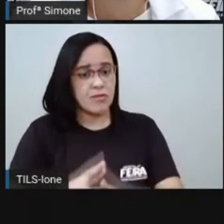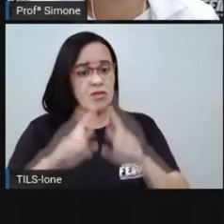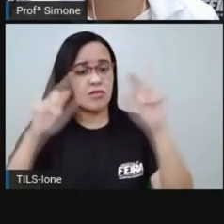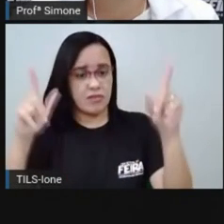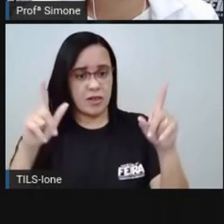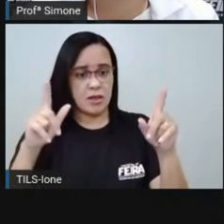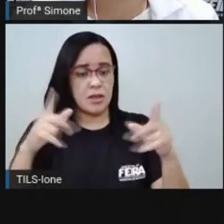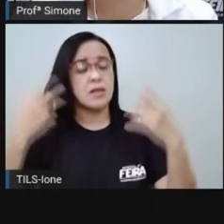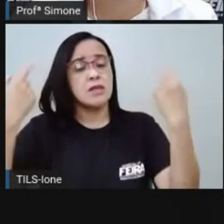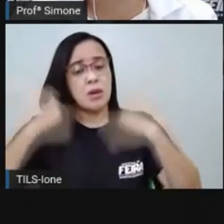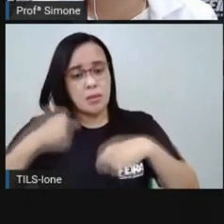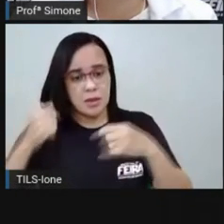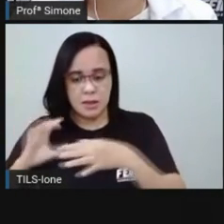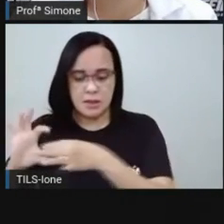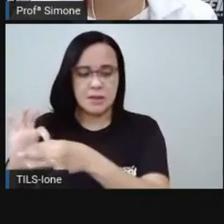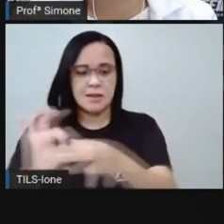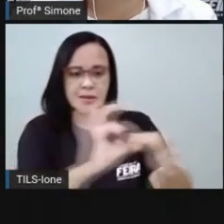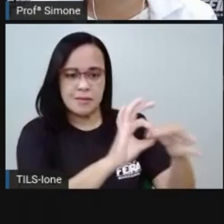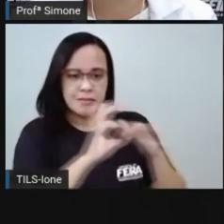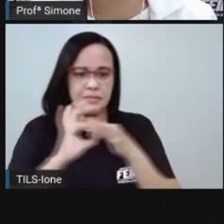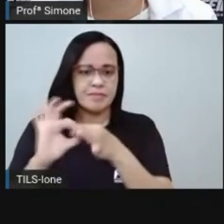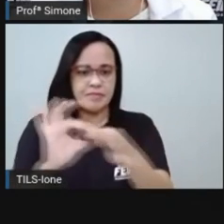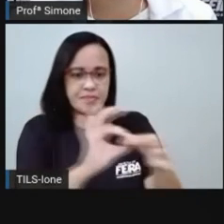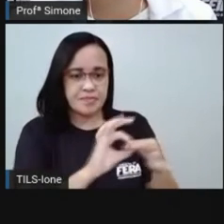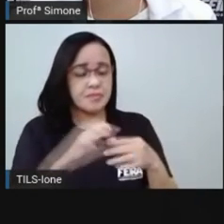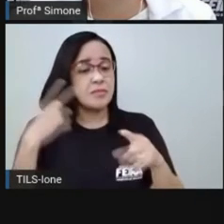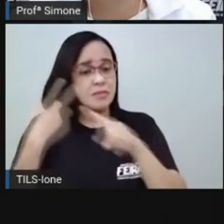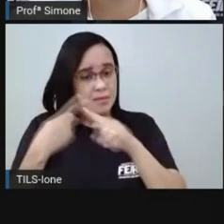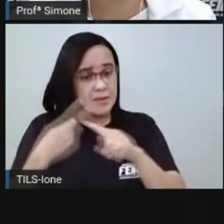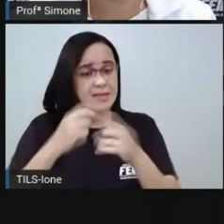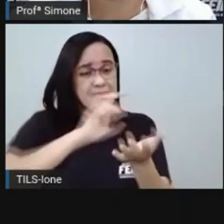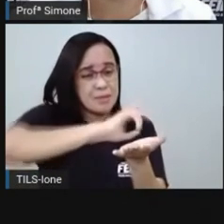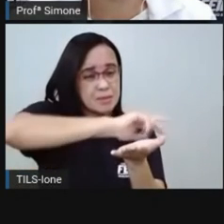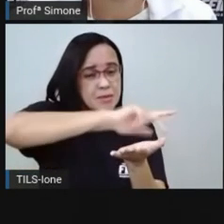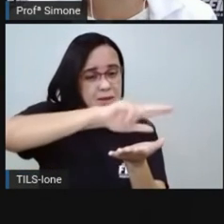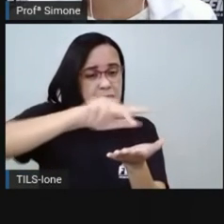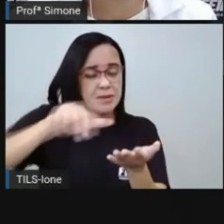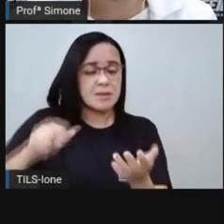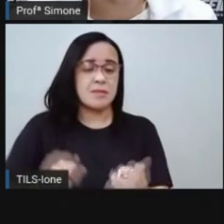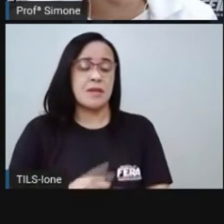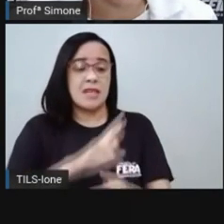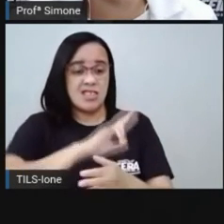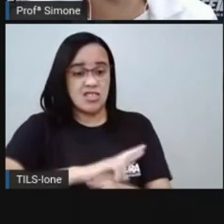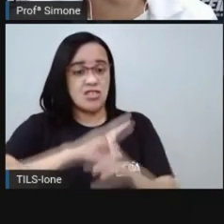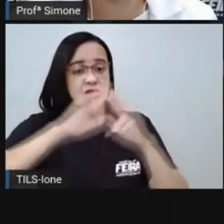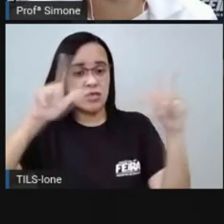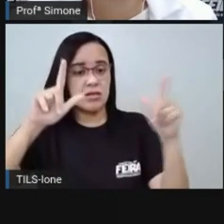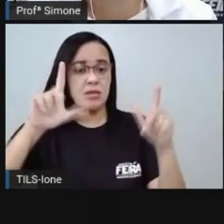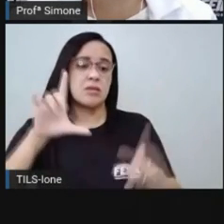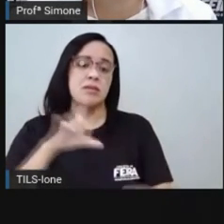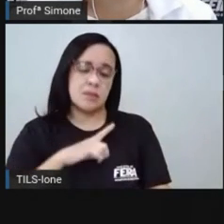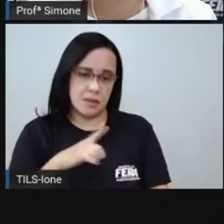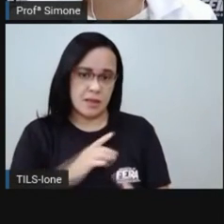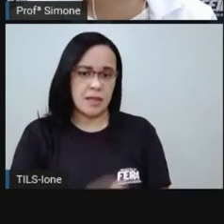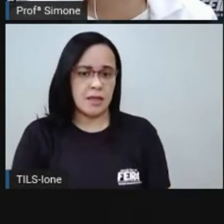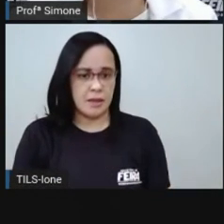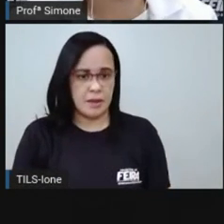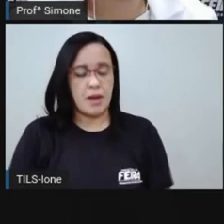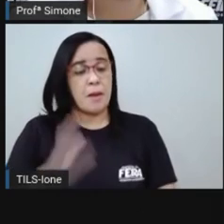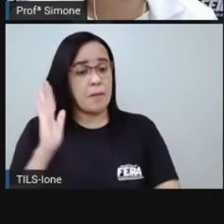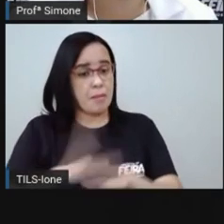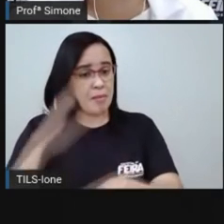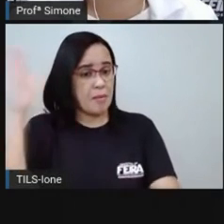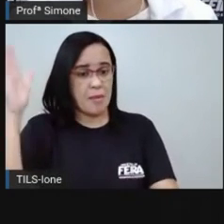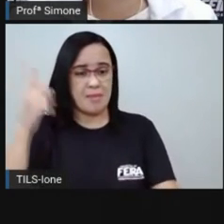exatamente por conta de todas as diferenças olha como aqui diz o maior desafio é fazer com que